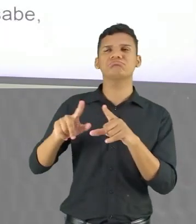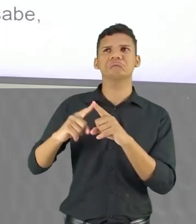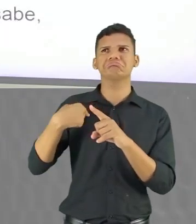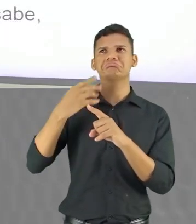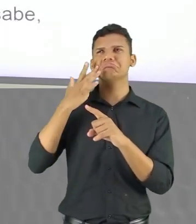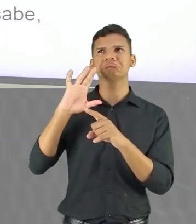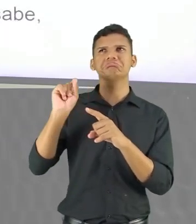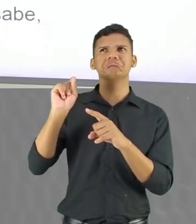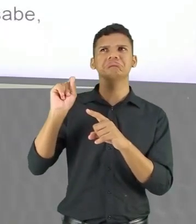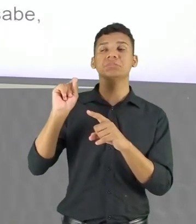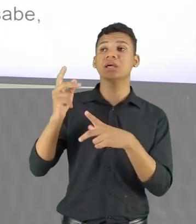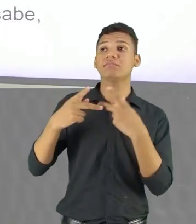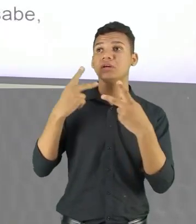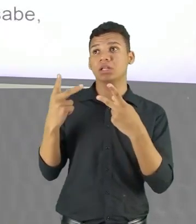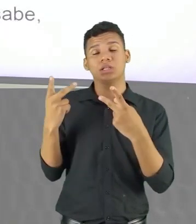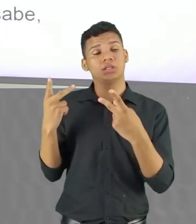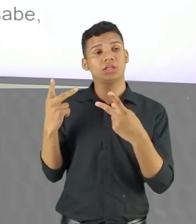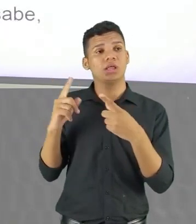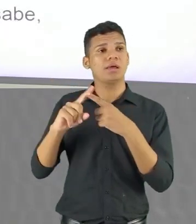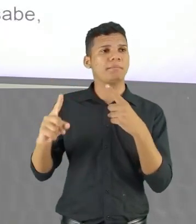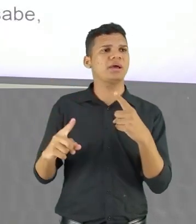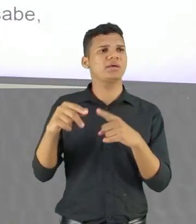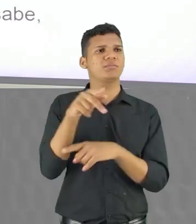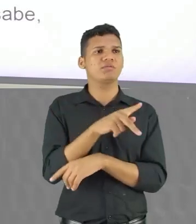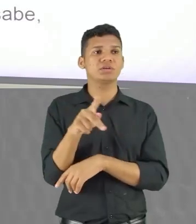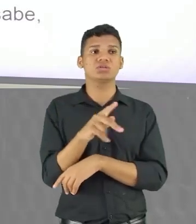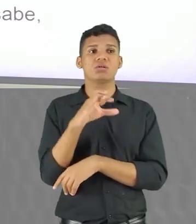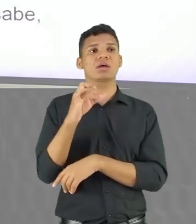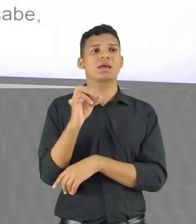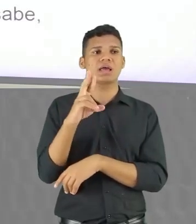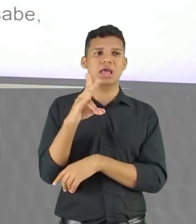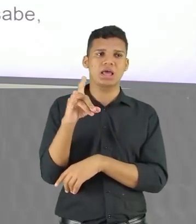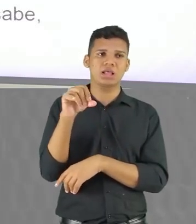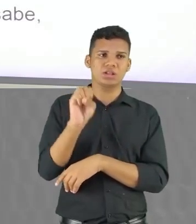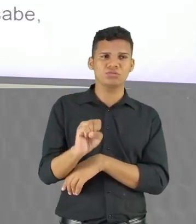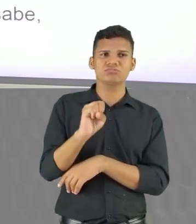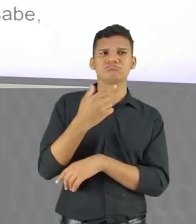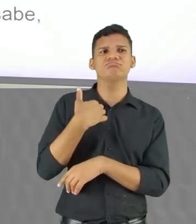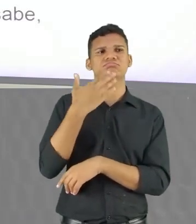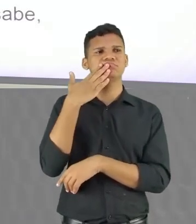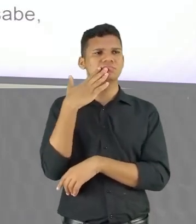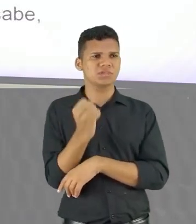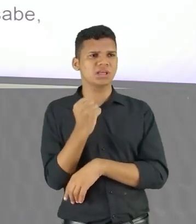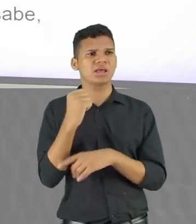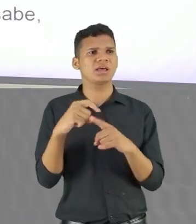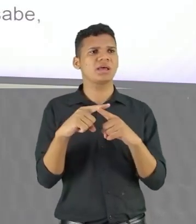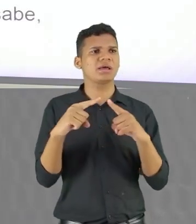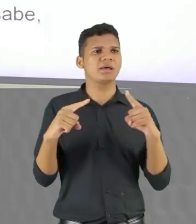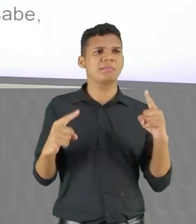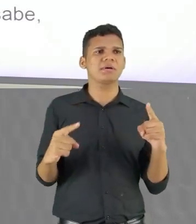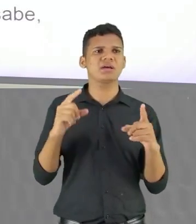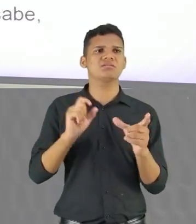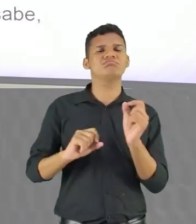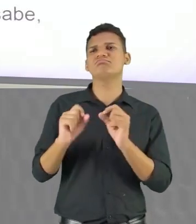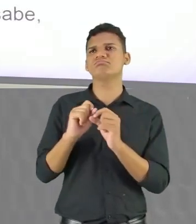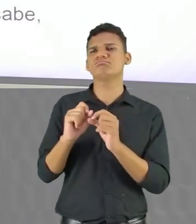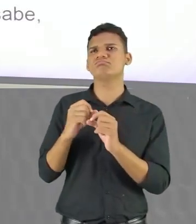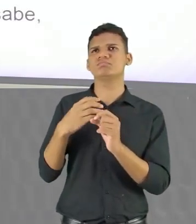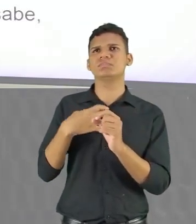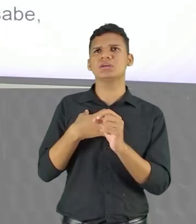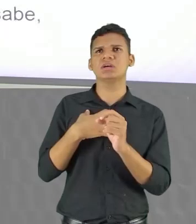dizer? Professor Carlos Góes. Ele é quem sabe e vai desmatando o Amazonas de minha ignorância.